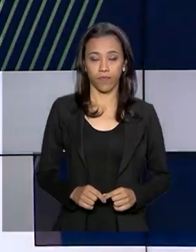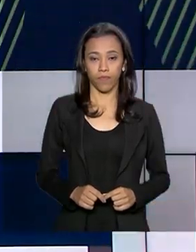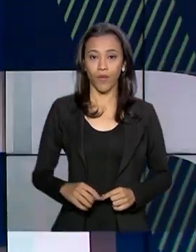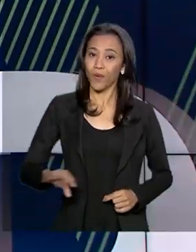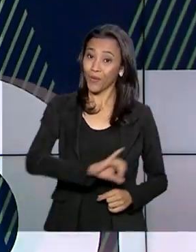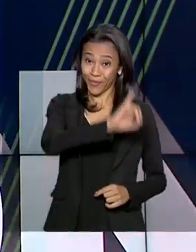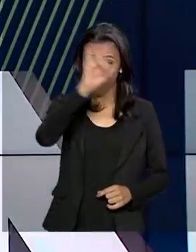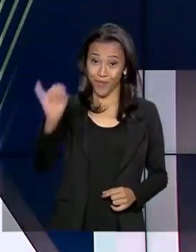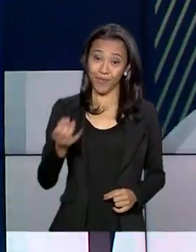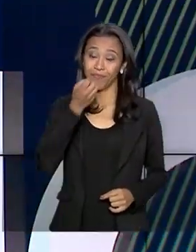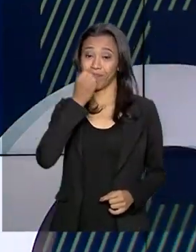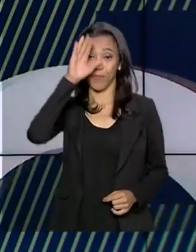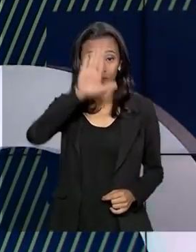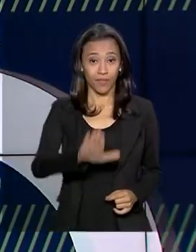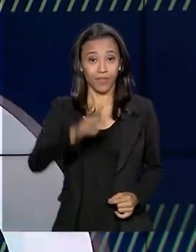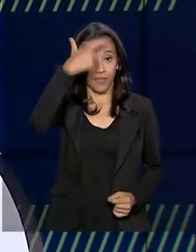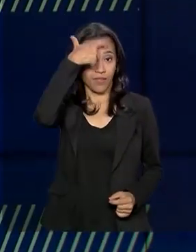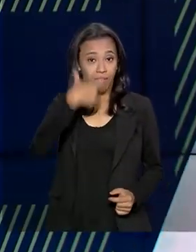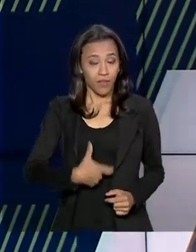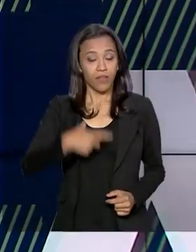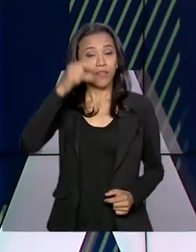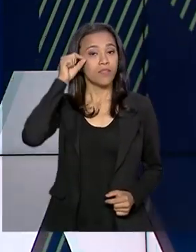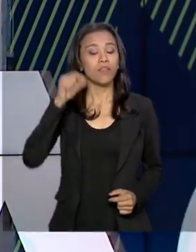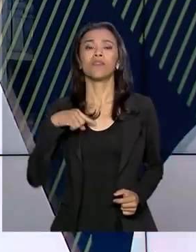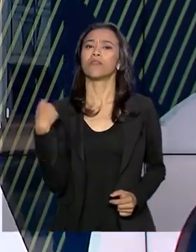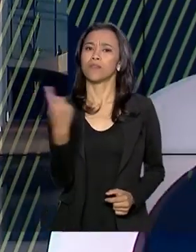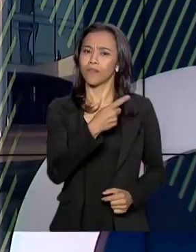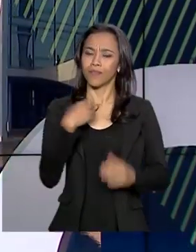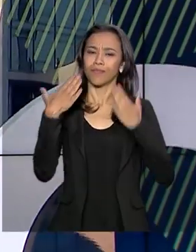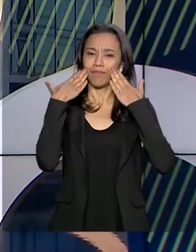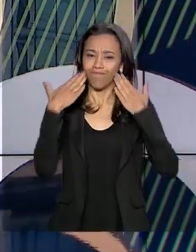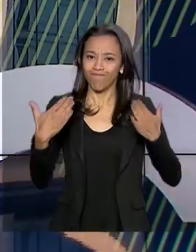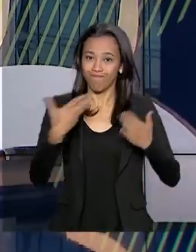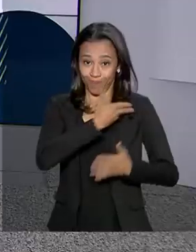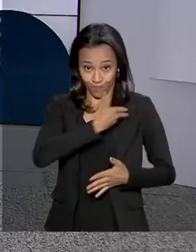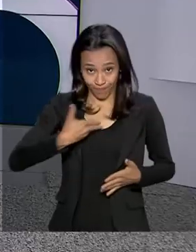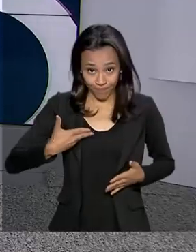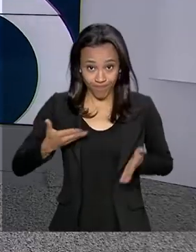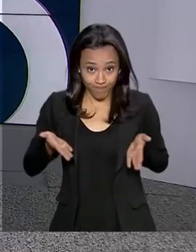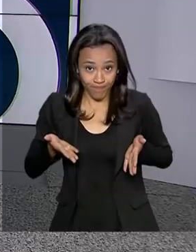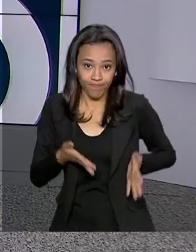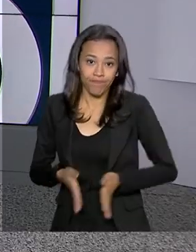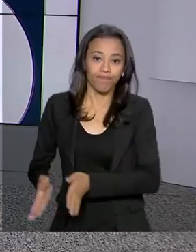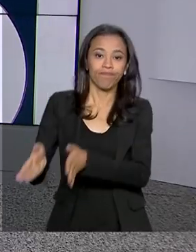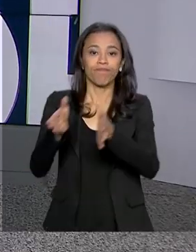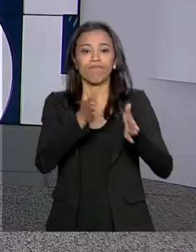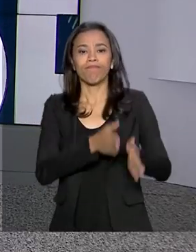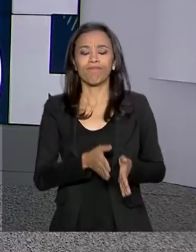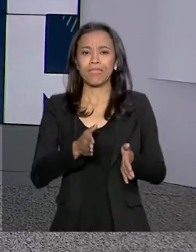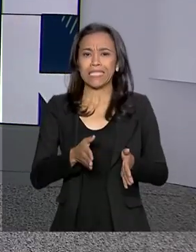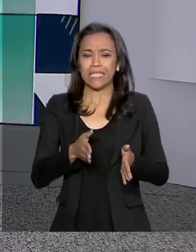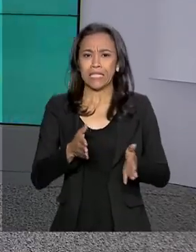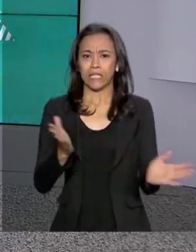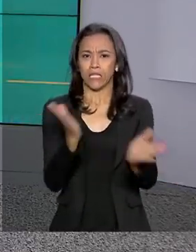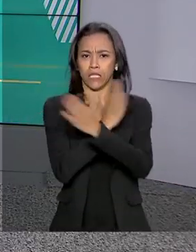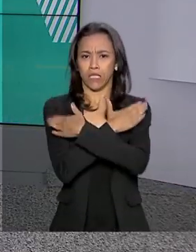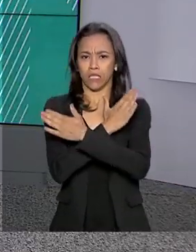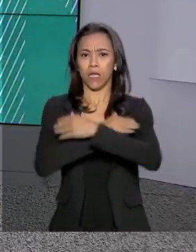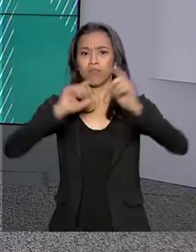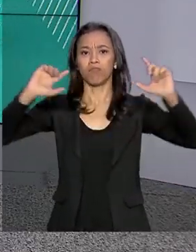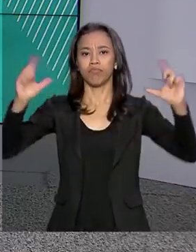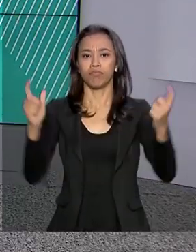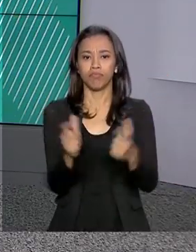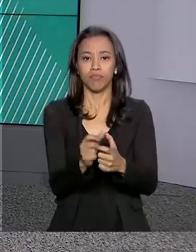Olá, boa tarde. Eu sou Roberto Camargo e estamos no ar com o Governo Agora. A taxa de desemprego caiu em 10